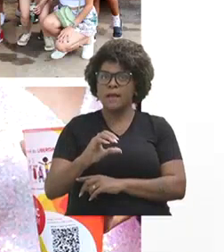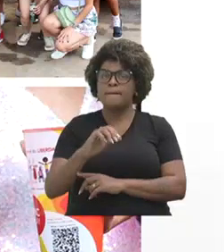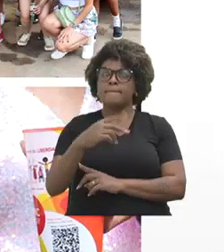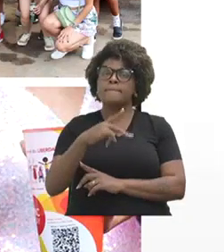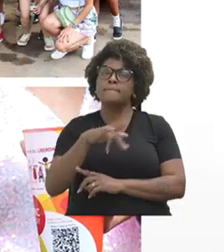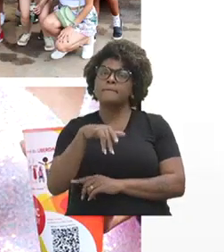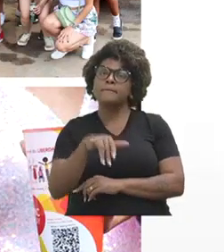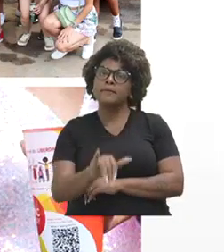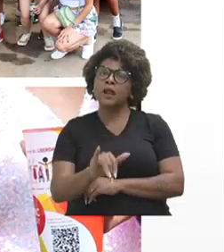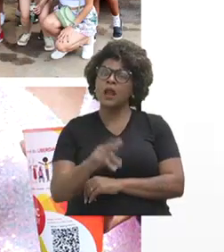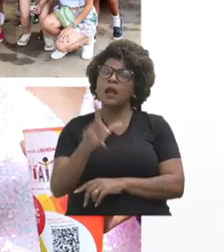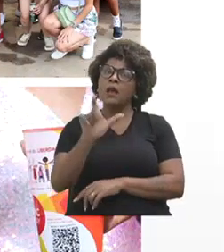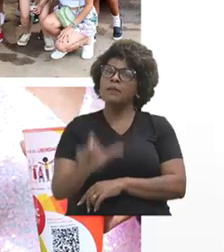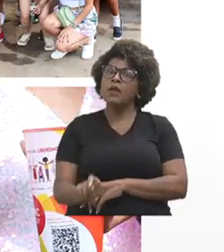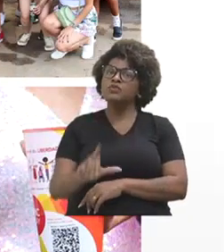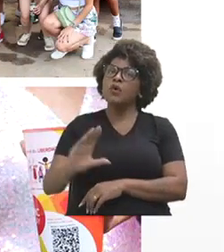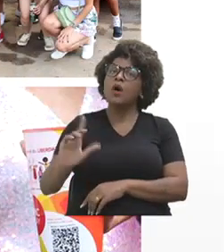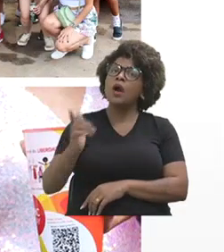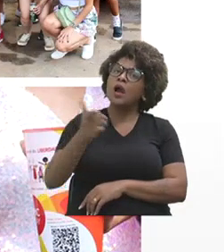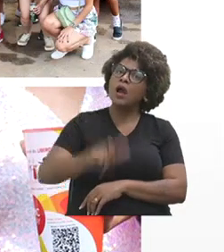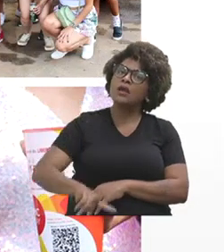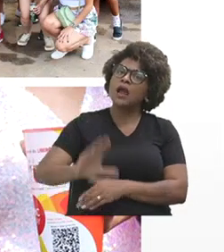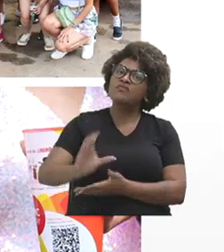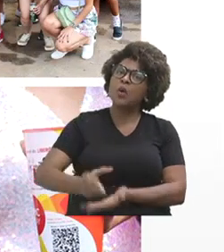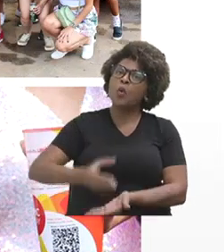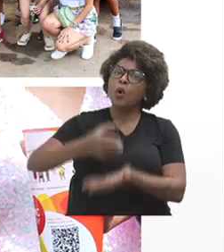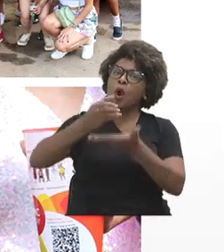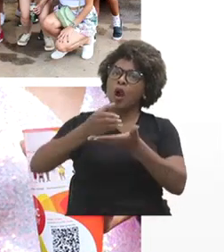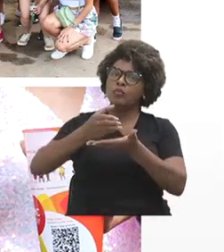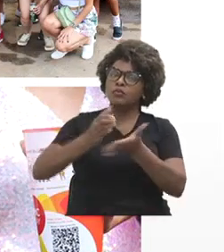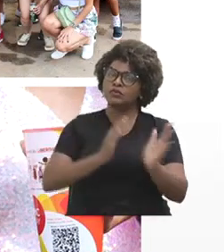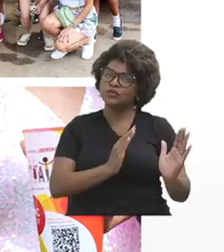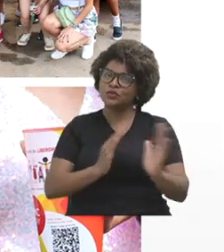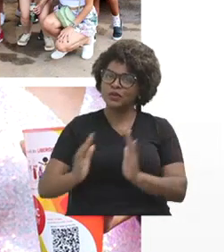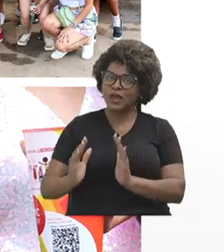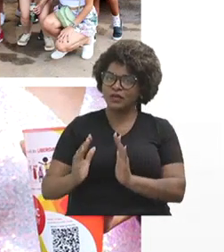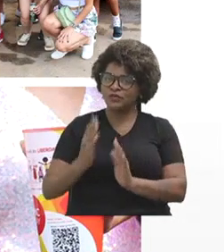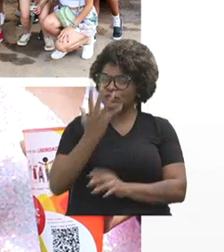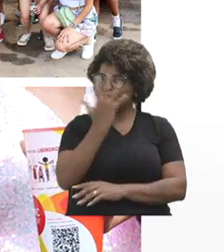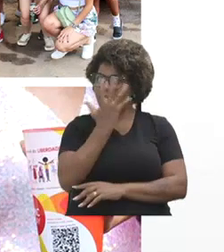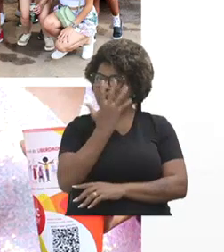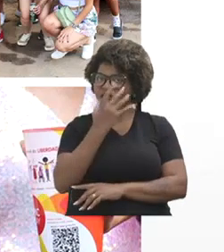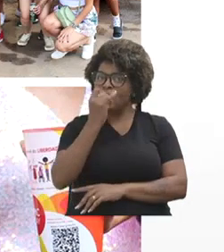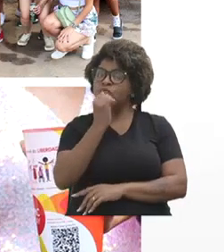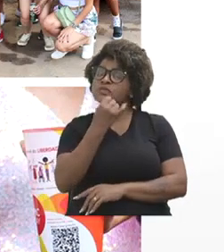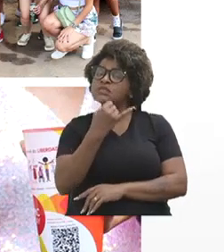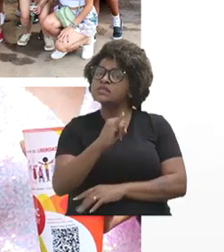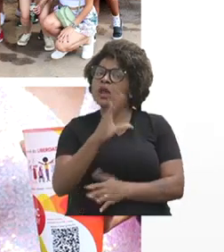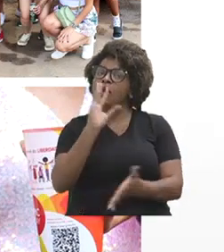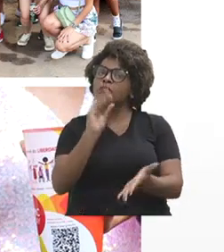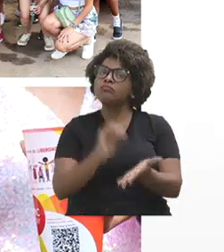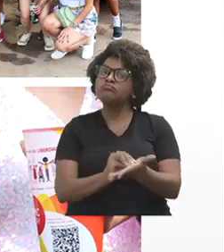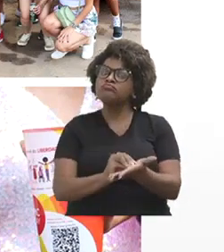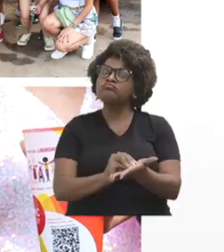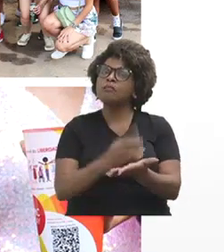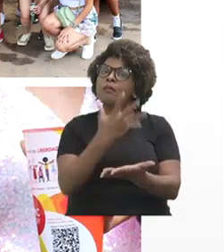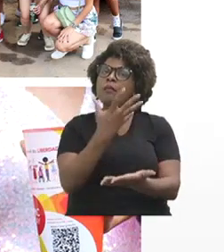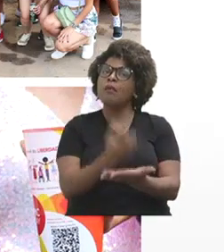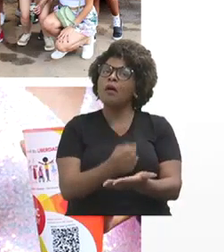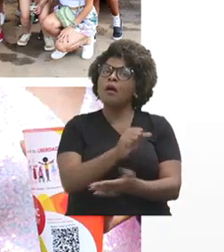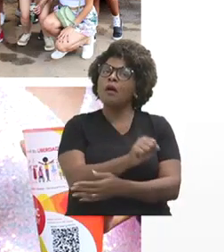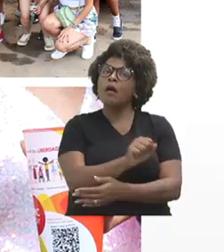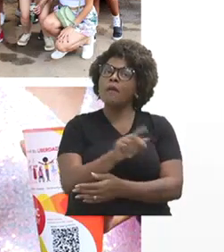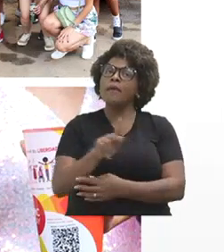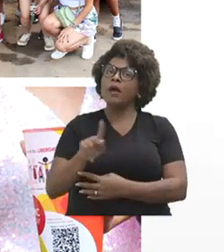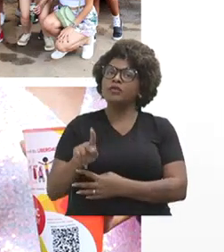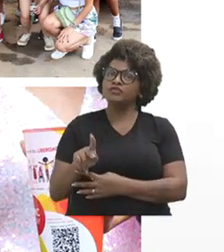copo durante o Carnaval se ela baixasse o aplicativo. Então, era uma divulgação que a gente tinha, mas que